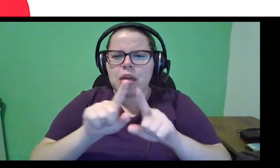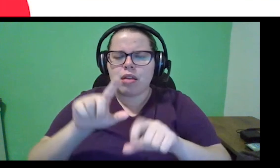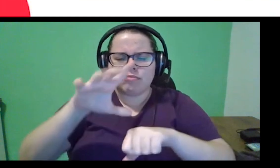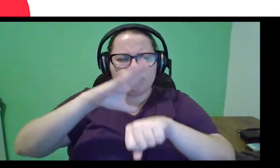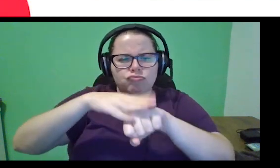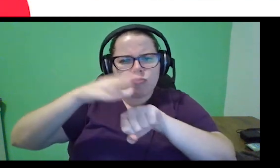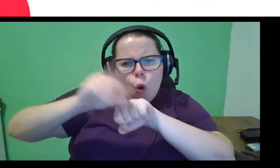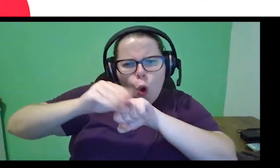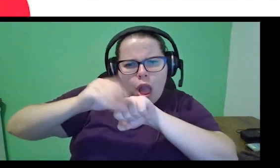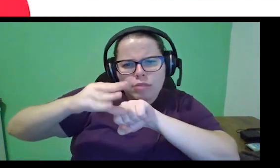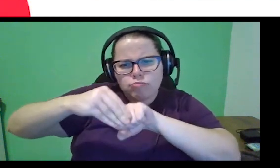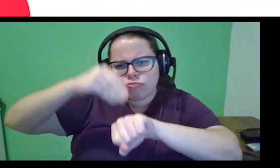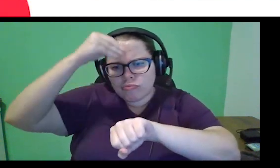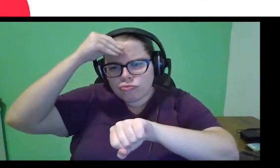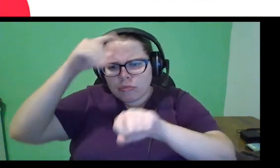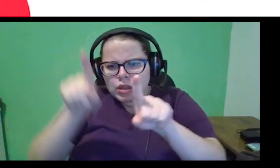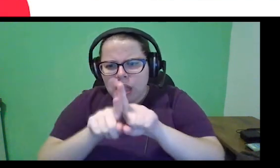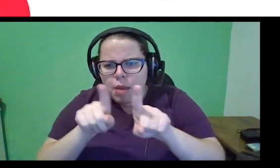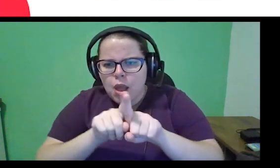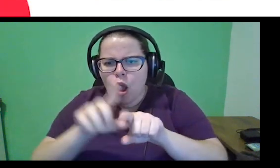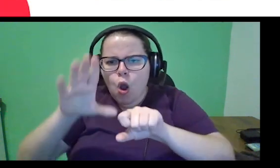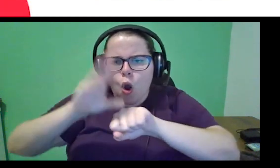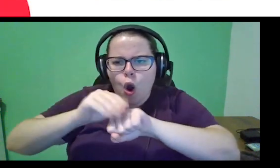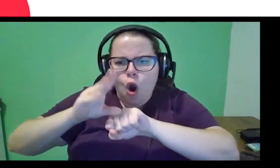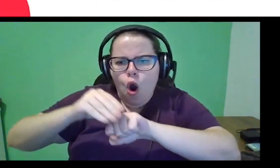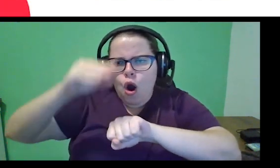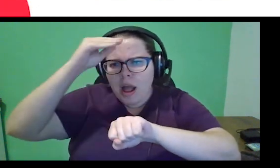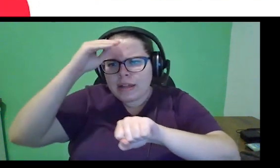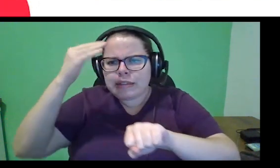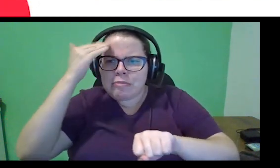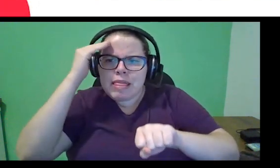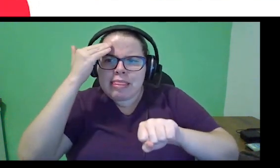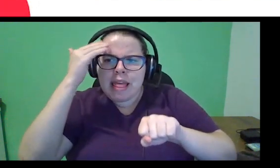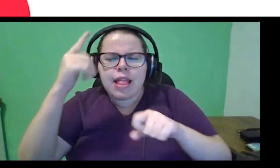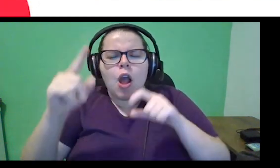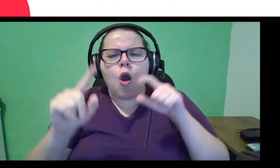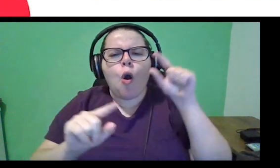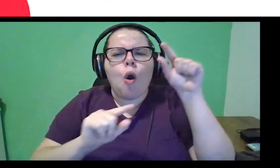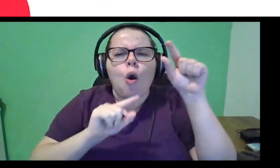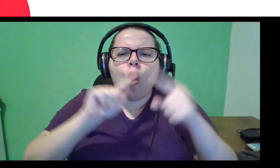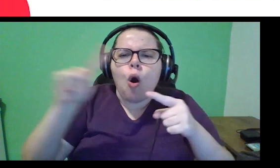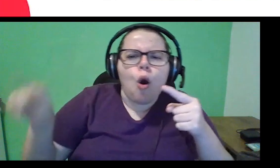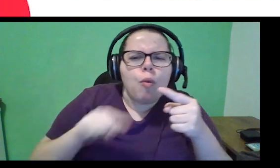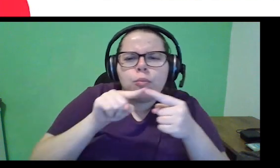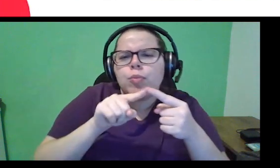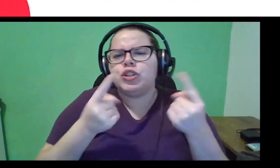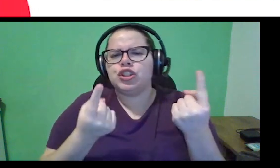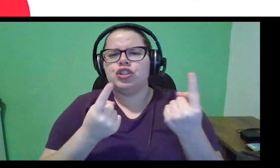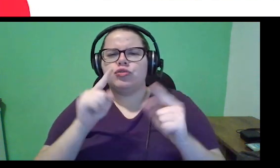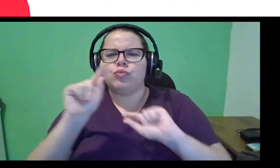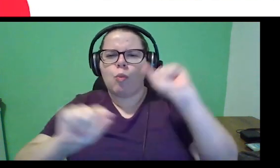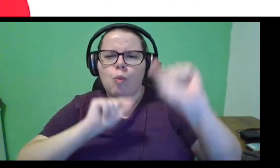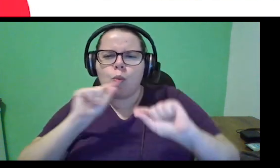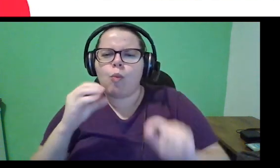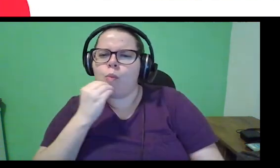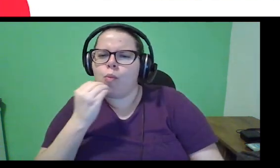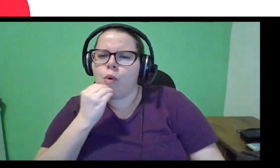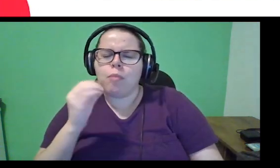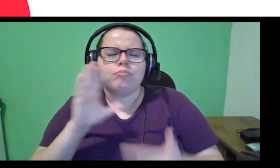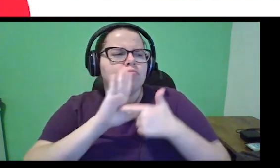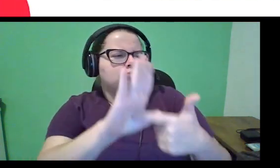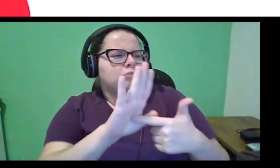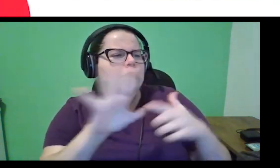adquirindo conhecimento e com esse conhecimento entender oportunidades no dia a dia para impactar